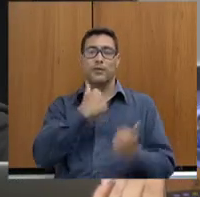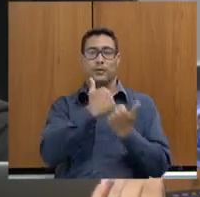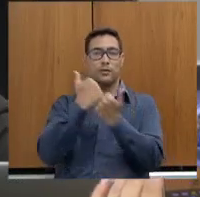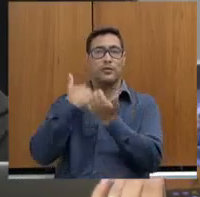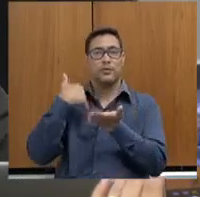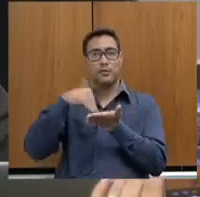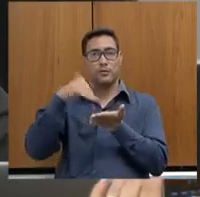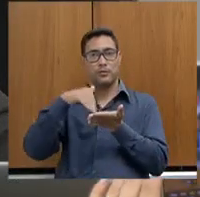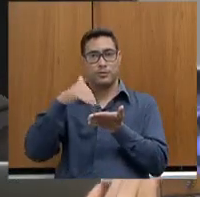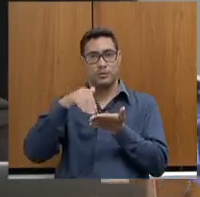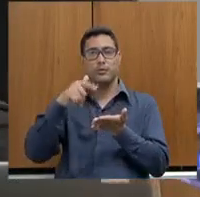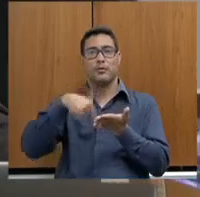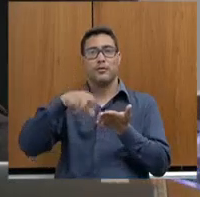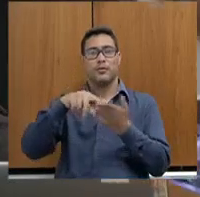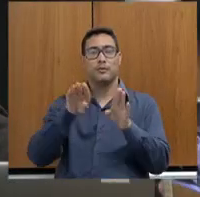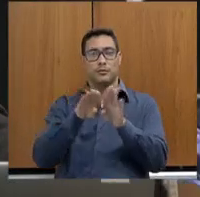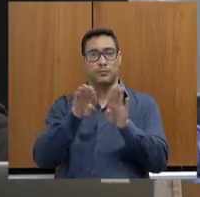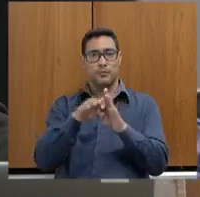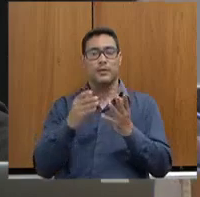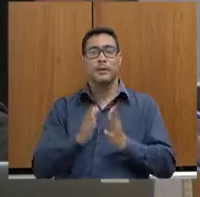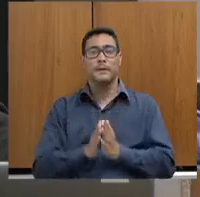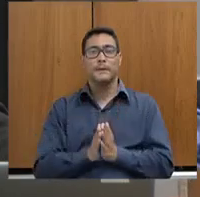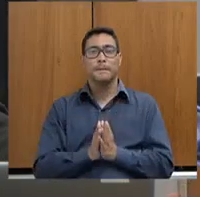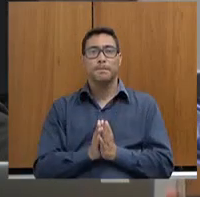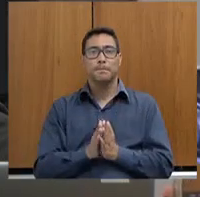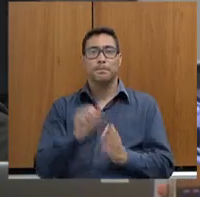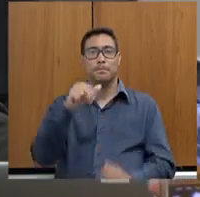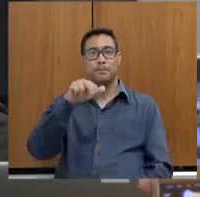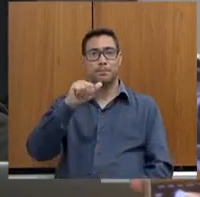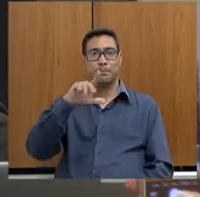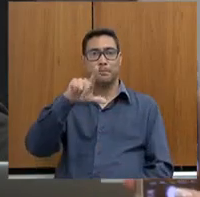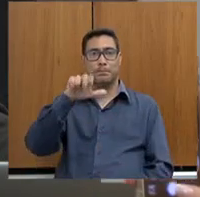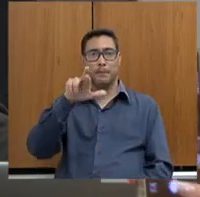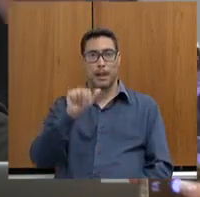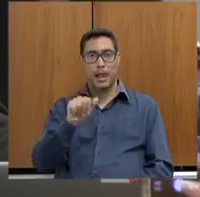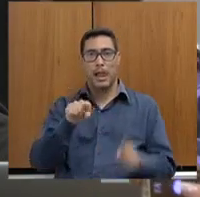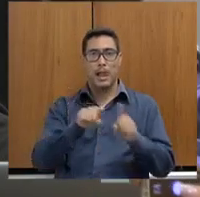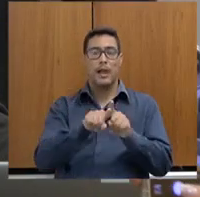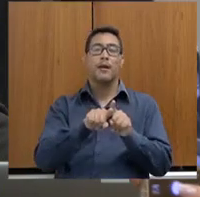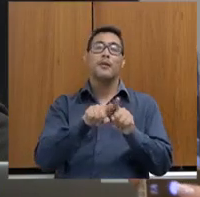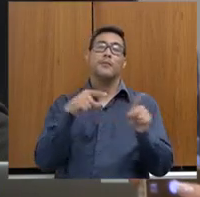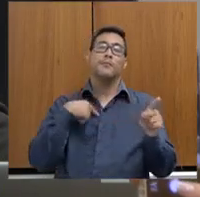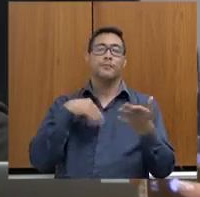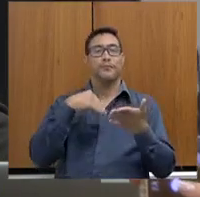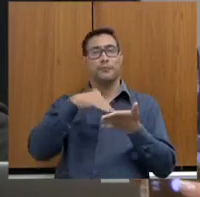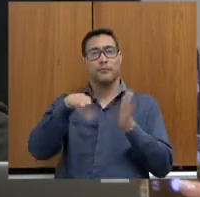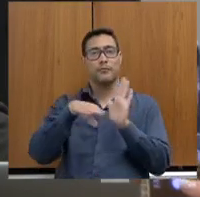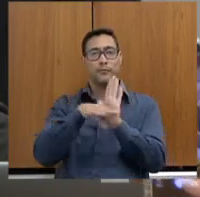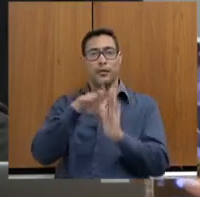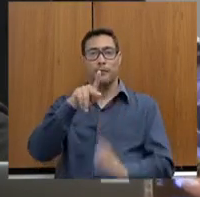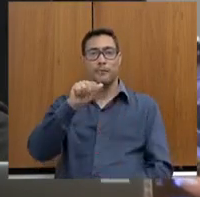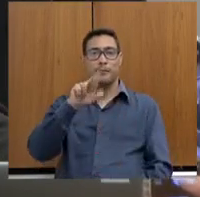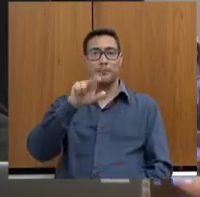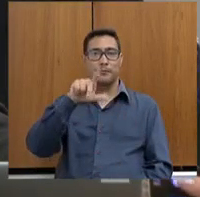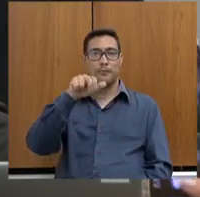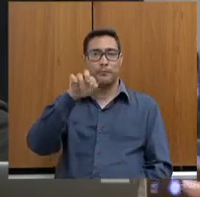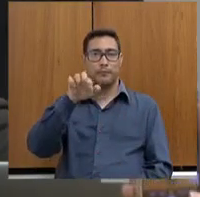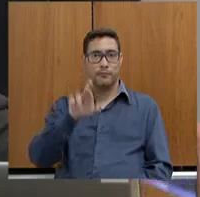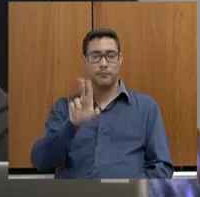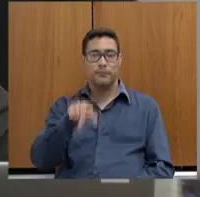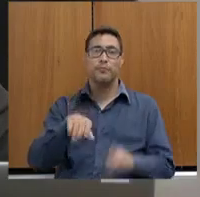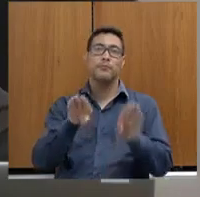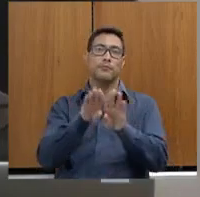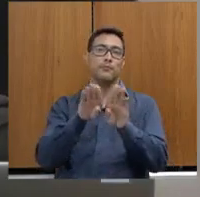Justiça e Segurança Pública. Muito obrigado, Flávia. Ana Clara Pinto Coelho Amaral, assessora parlamentar da Secretaria de Estado de Justiça e Segurança